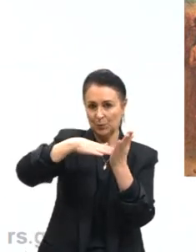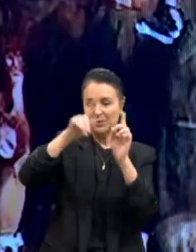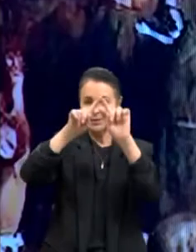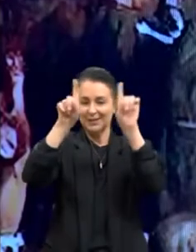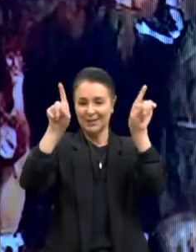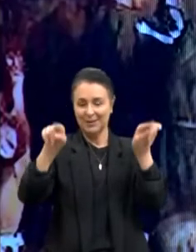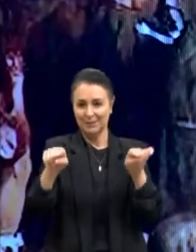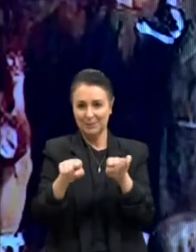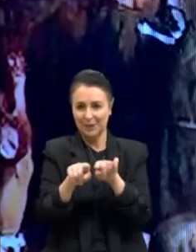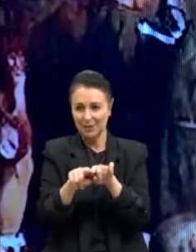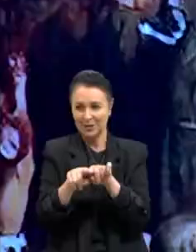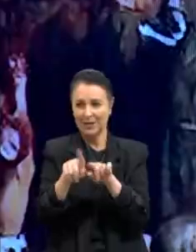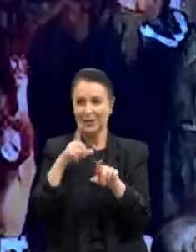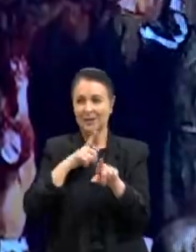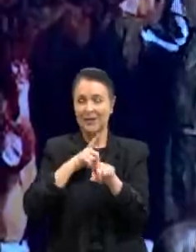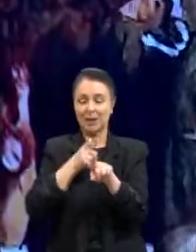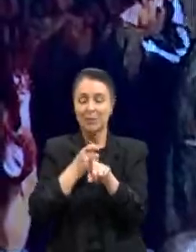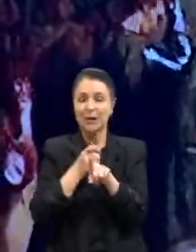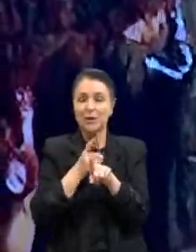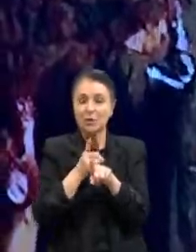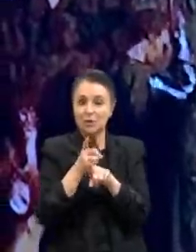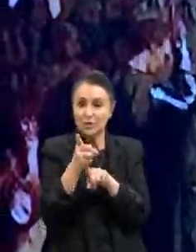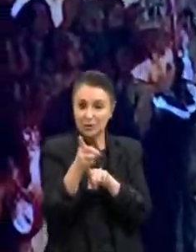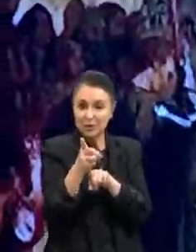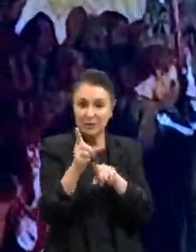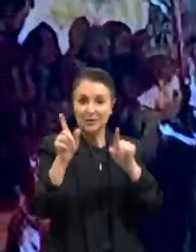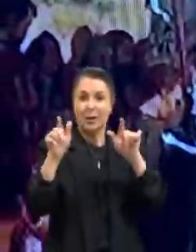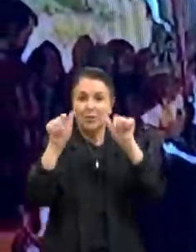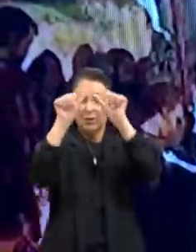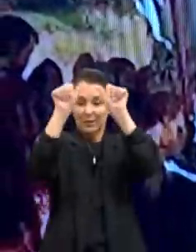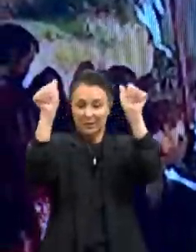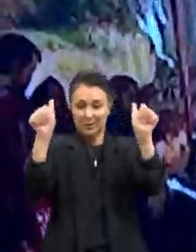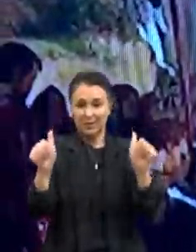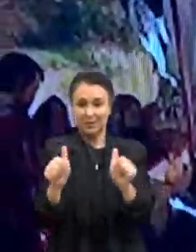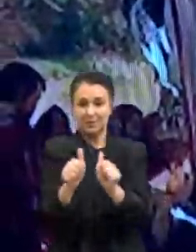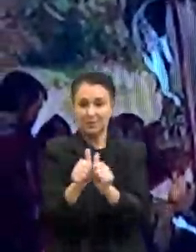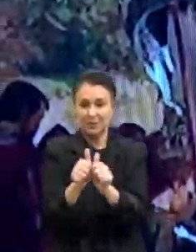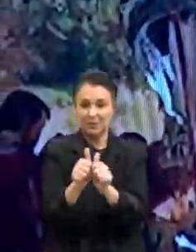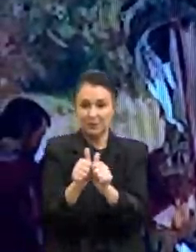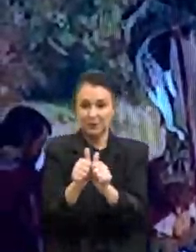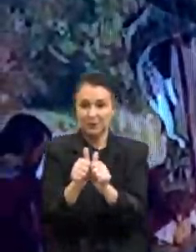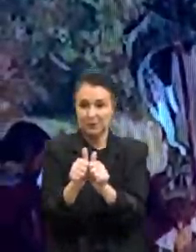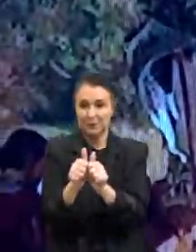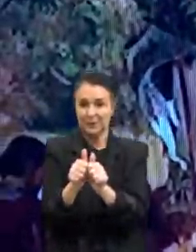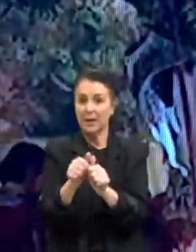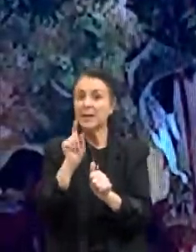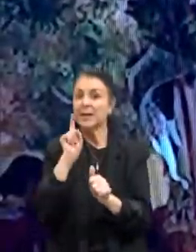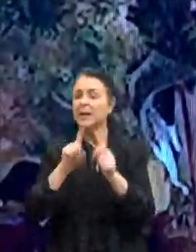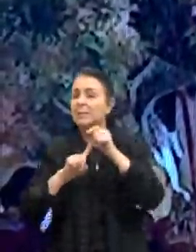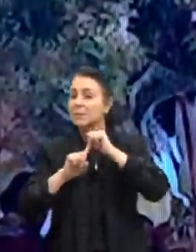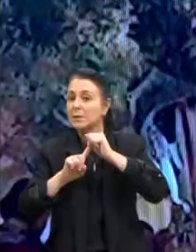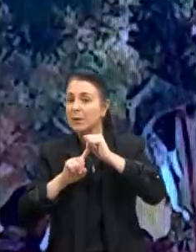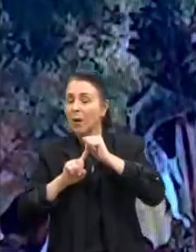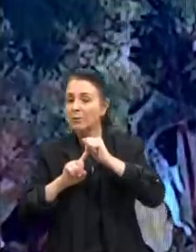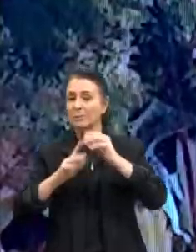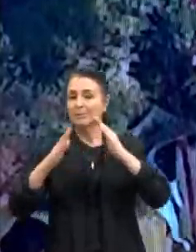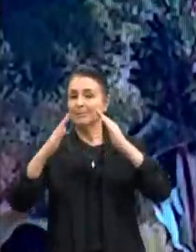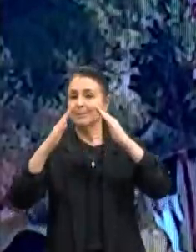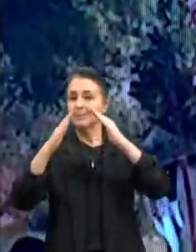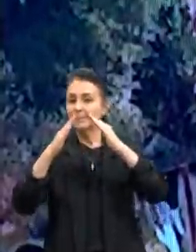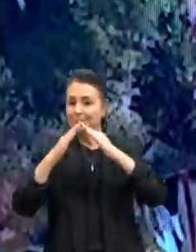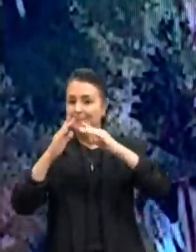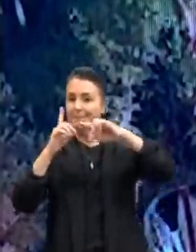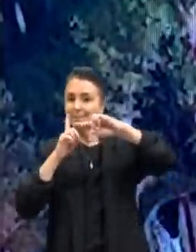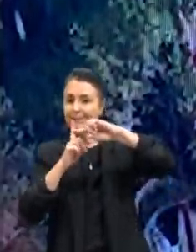está direcionada para o centro da imagem. Está direcionada para a igreja. Ou seja, o que o artista quer